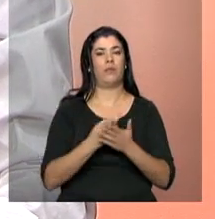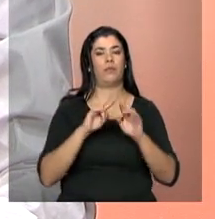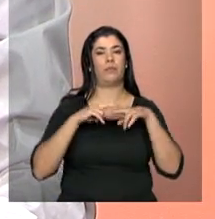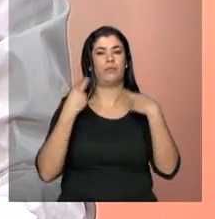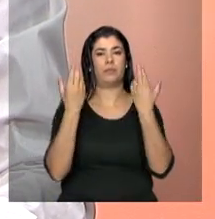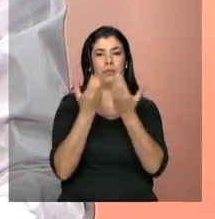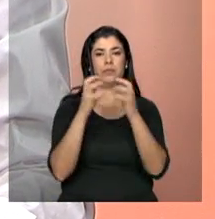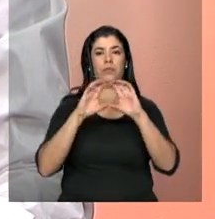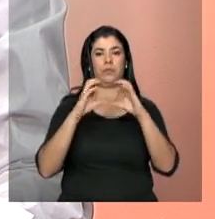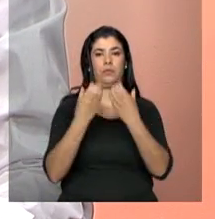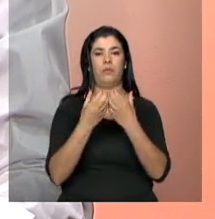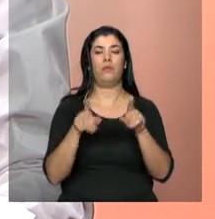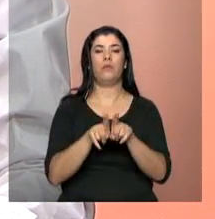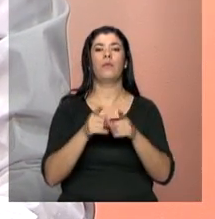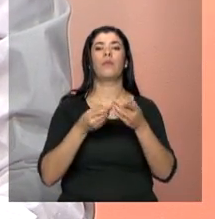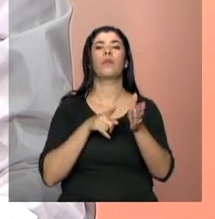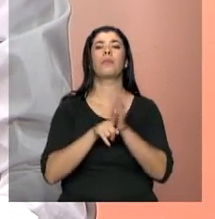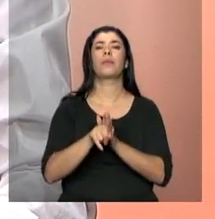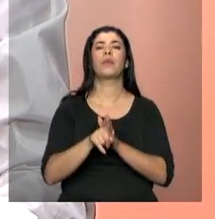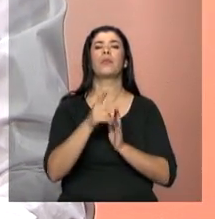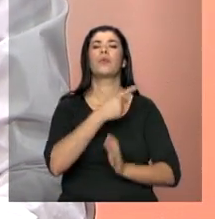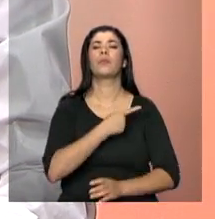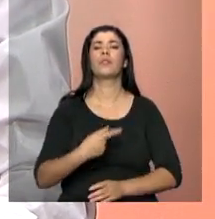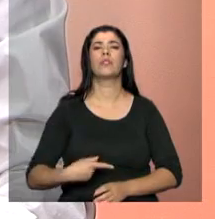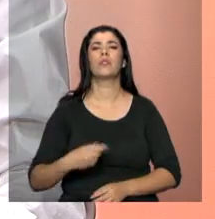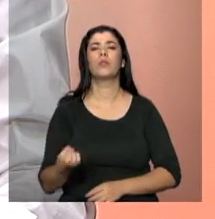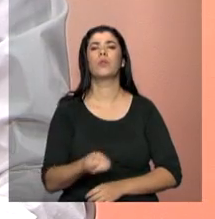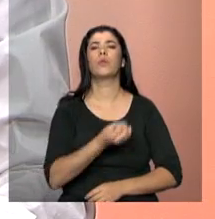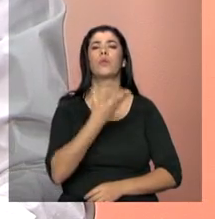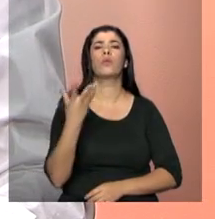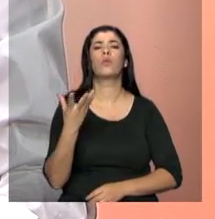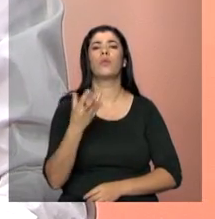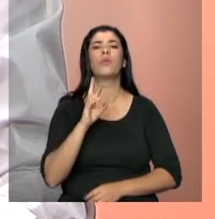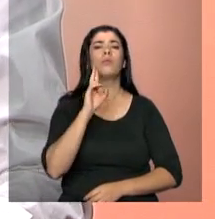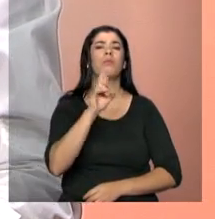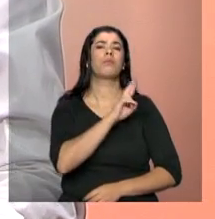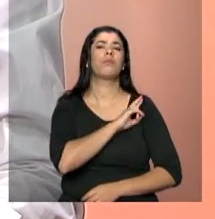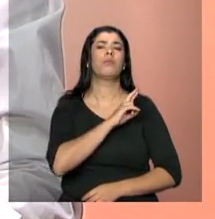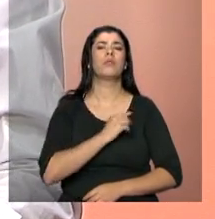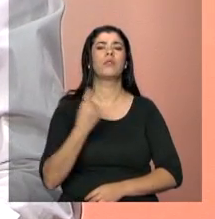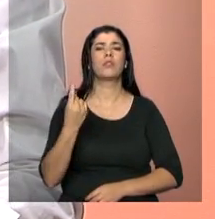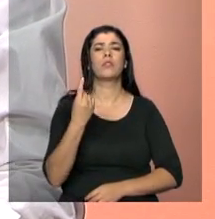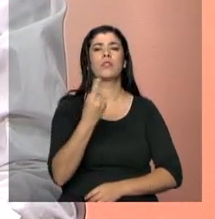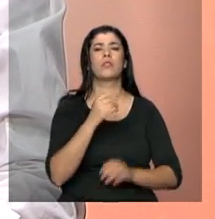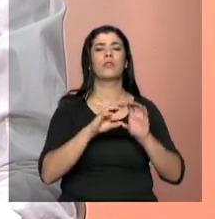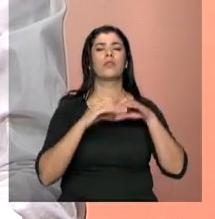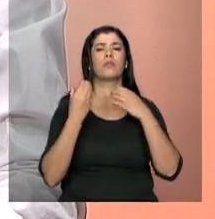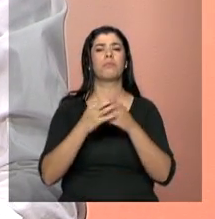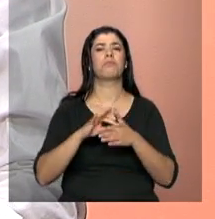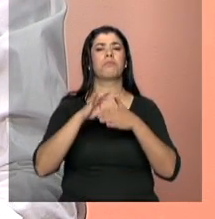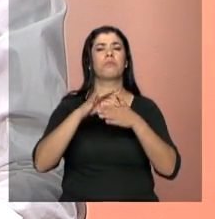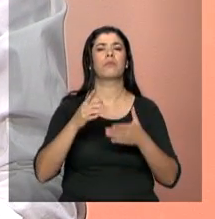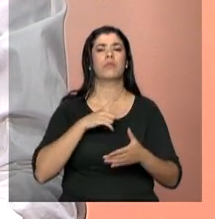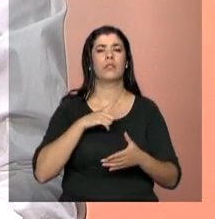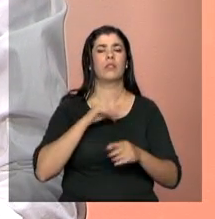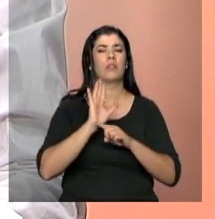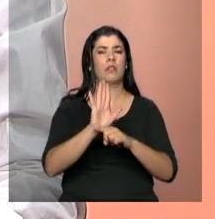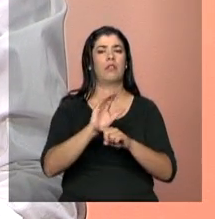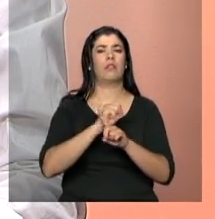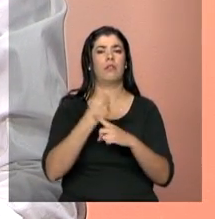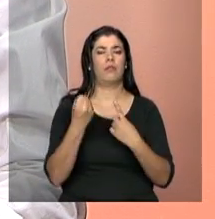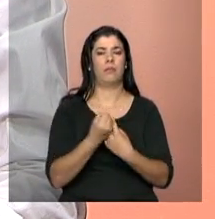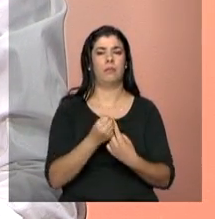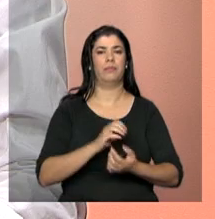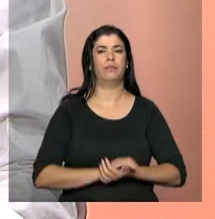competências do Conselho de Assistência Social no processo de conferências? O Conselho é o